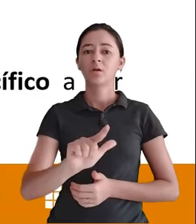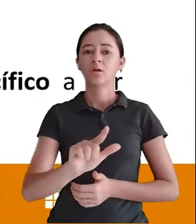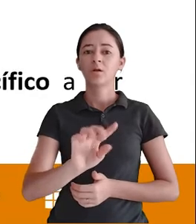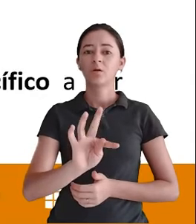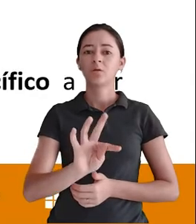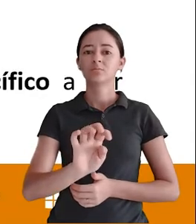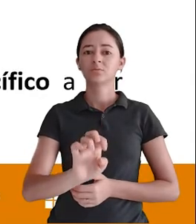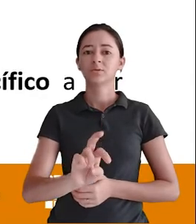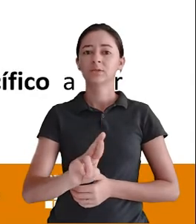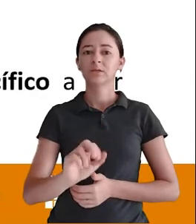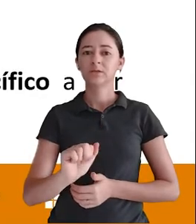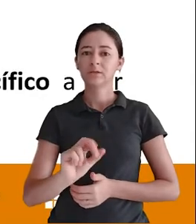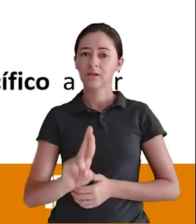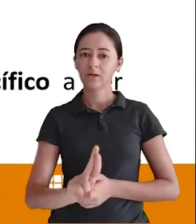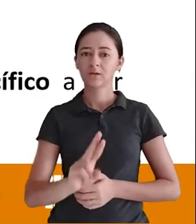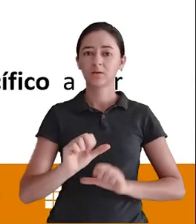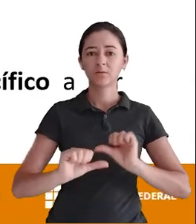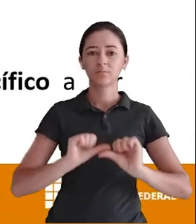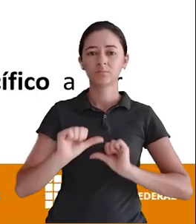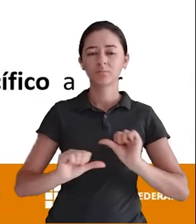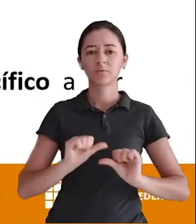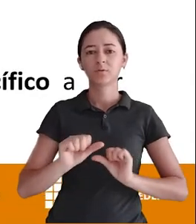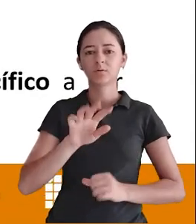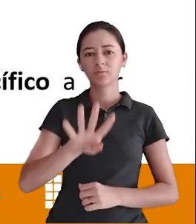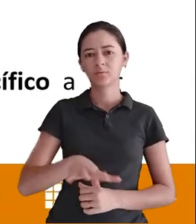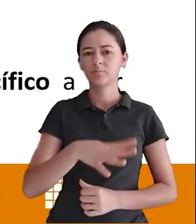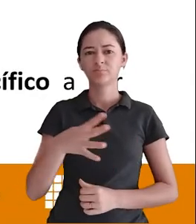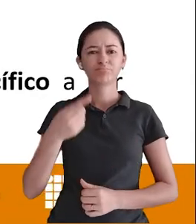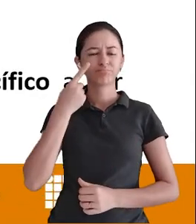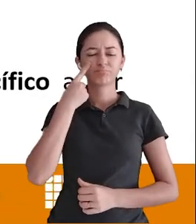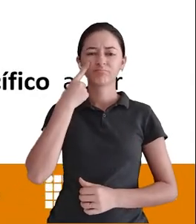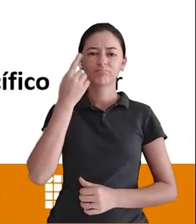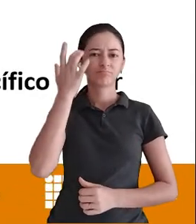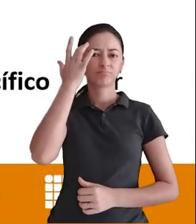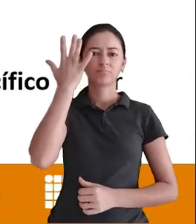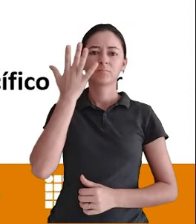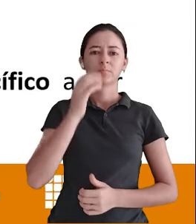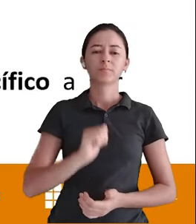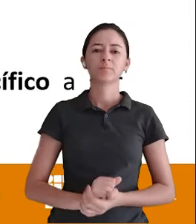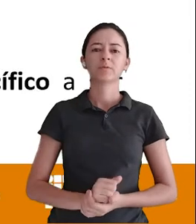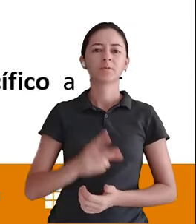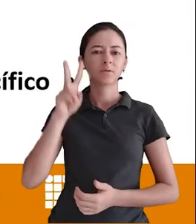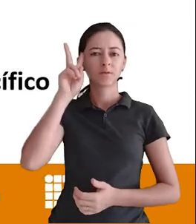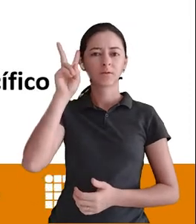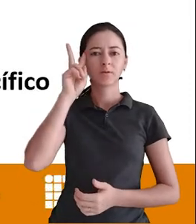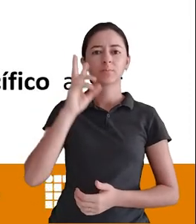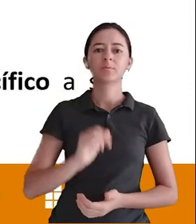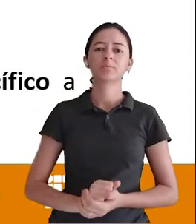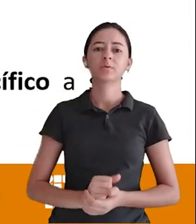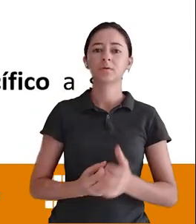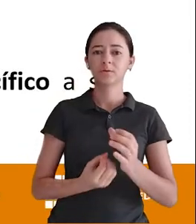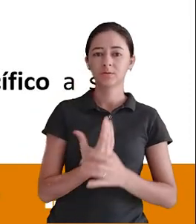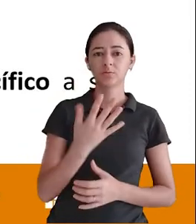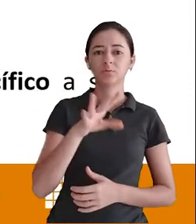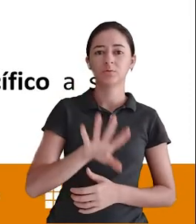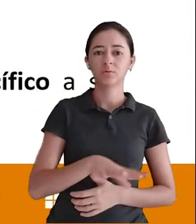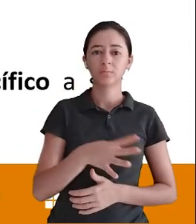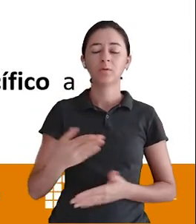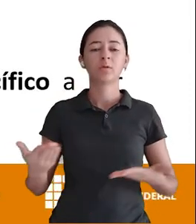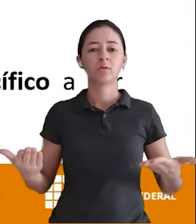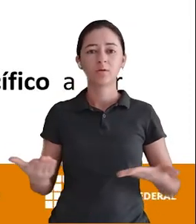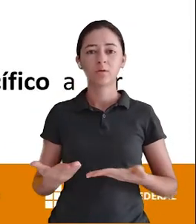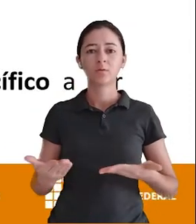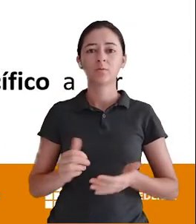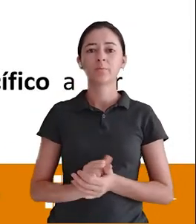Beleza? Então, bem tranquilo É bem na cara Então, create table para criar Alter table